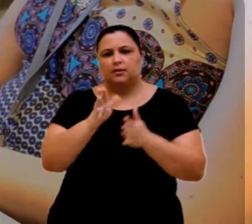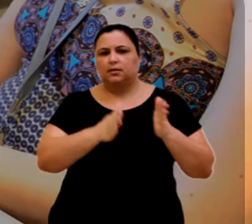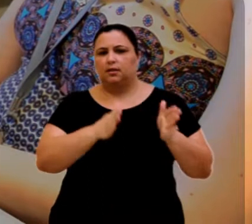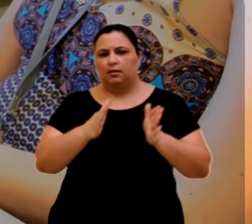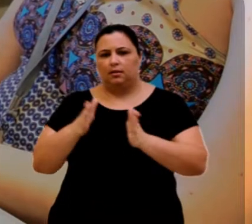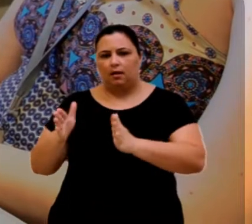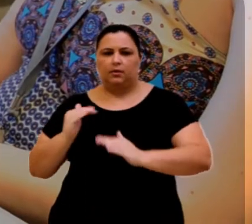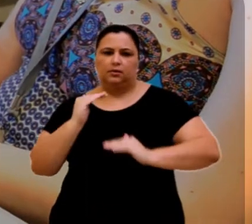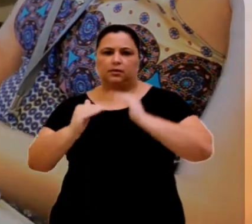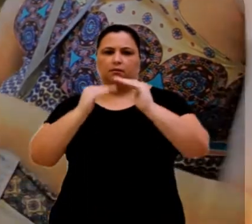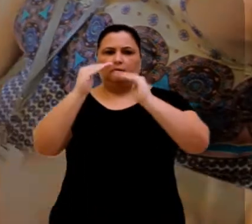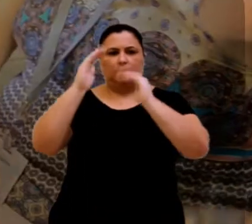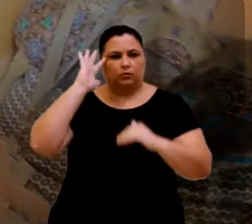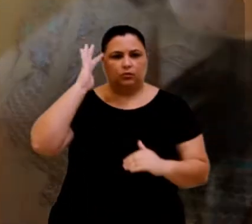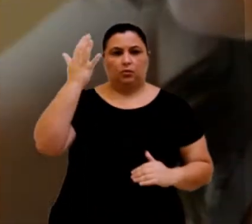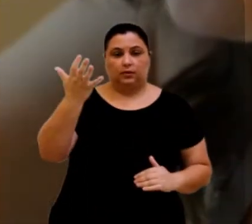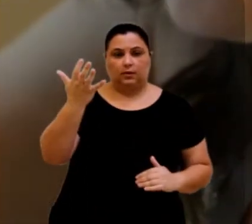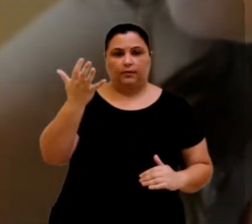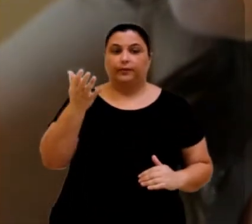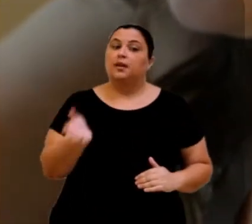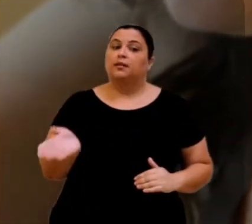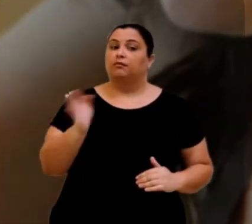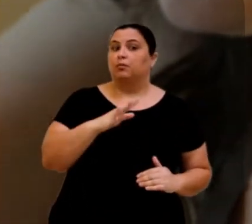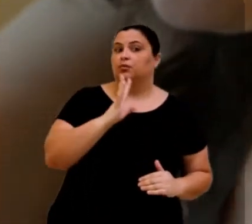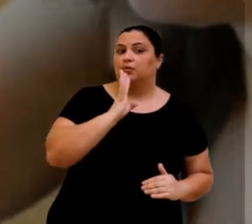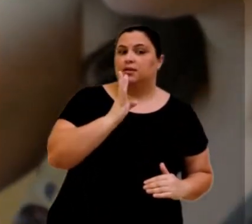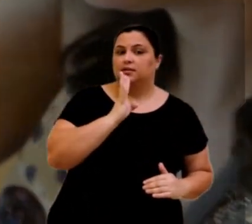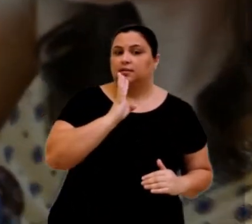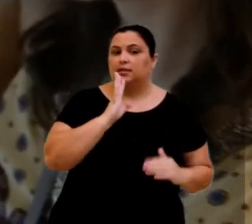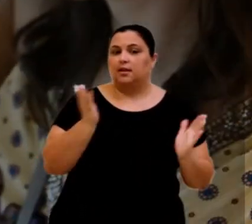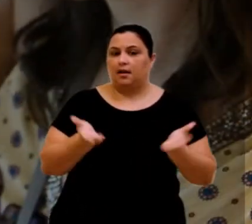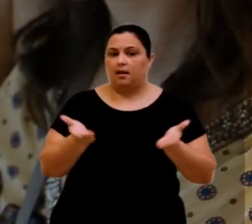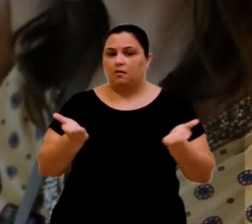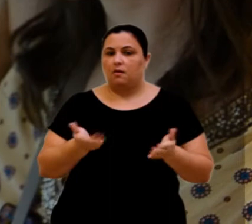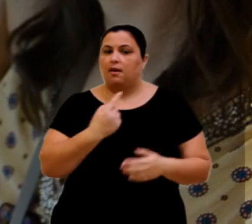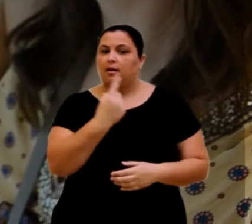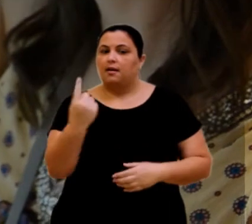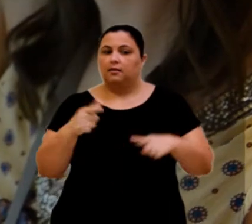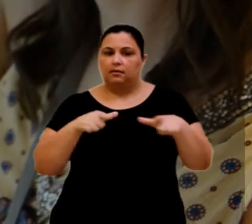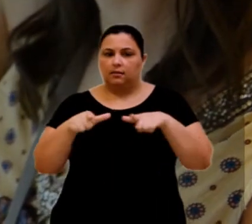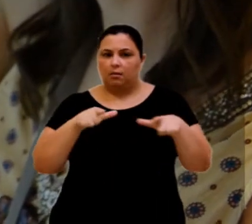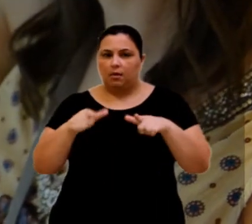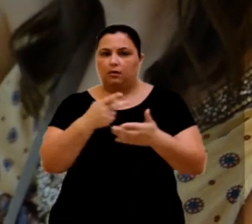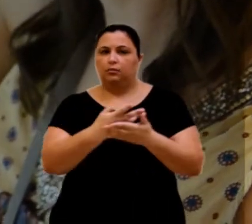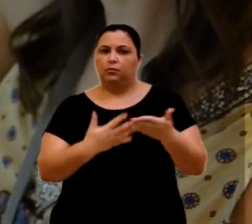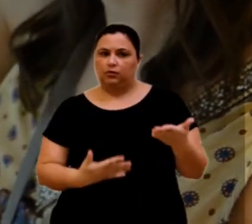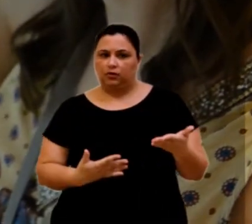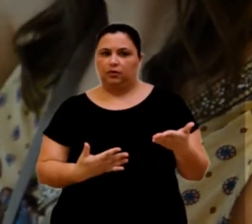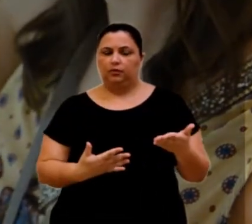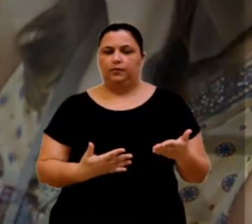do desenvolvimento da solução. Então vamos lá! É hora de conhecer cada uma das linhas de ação do projeto.